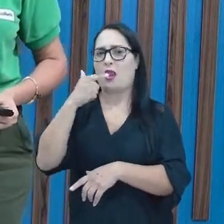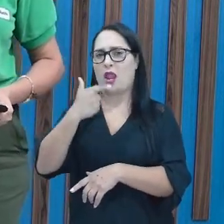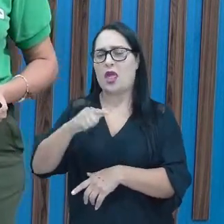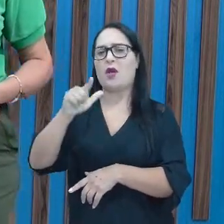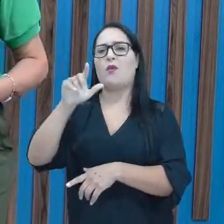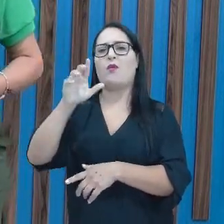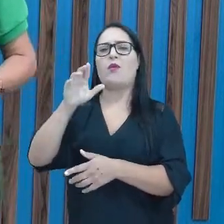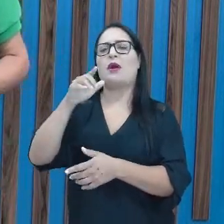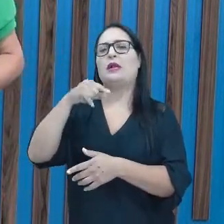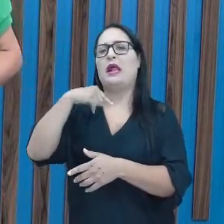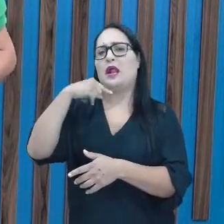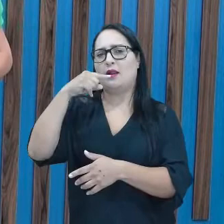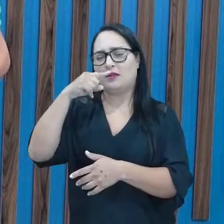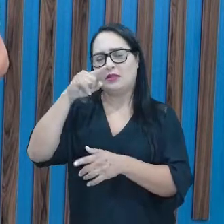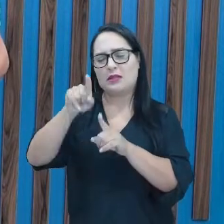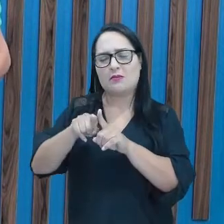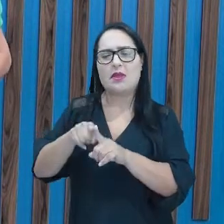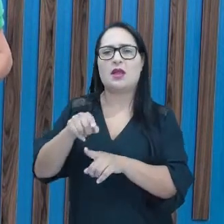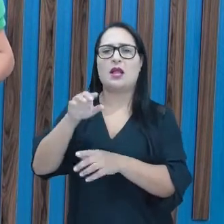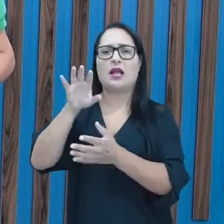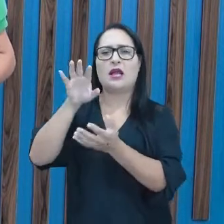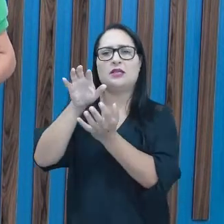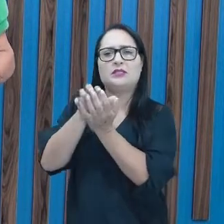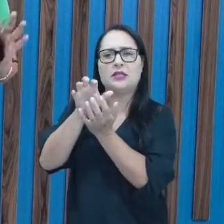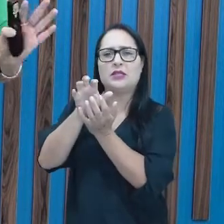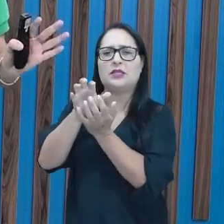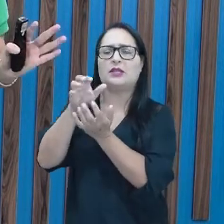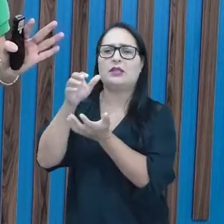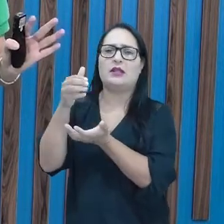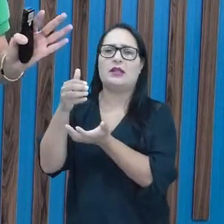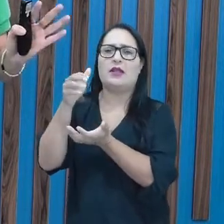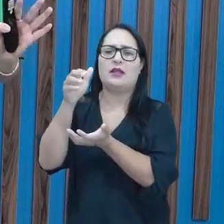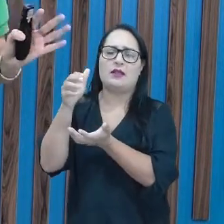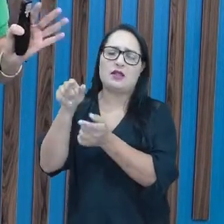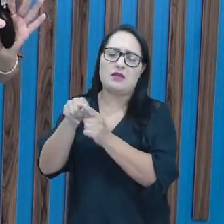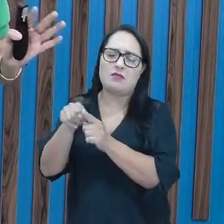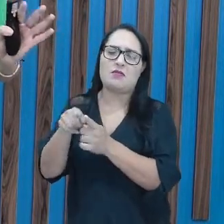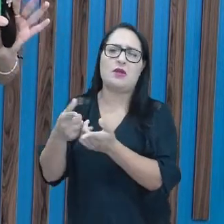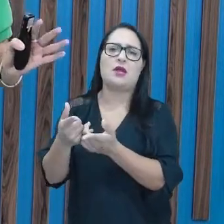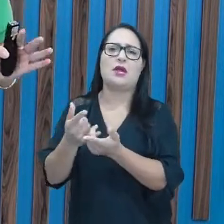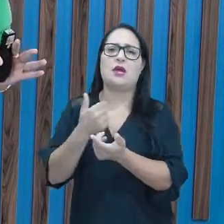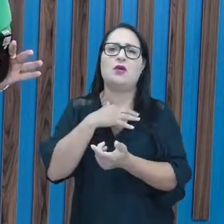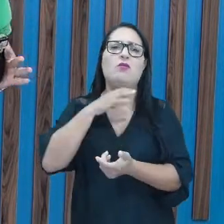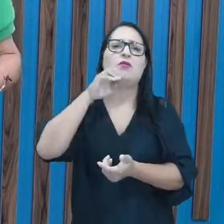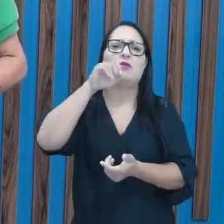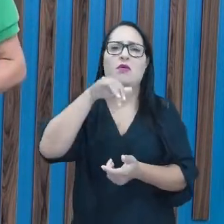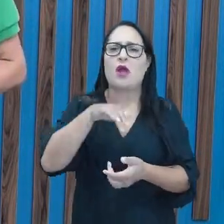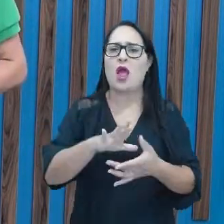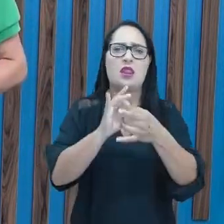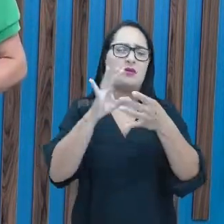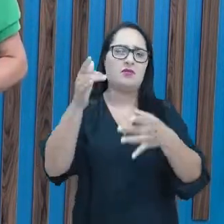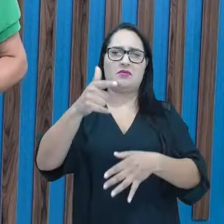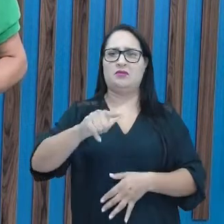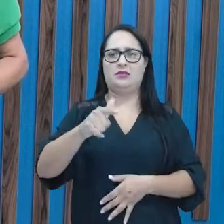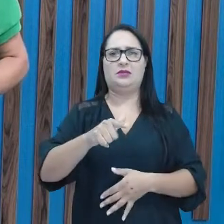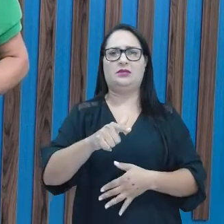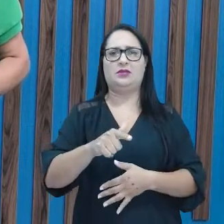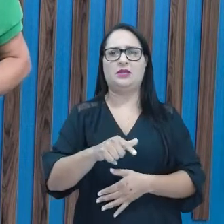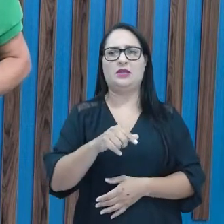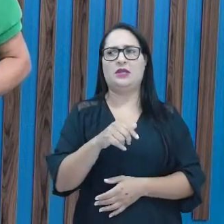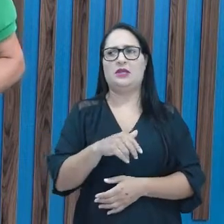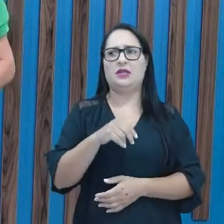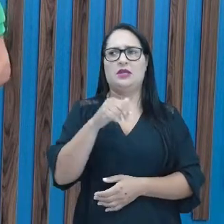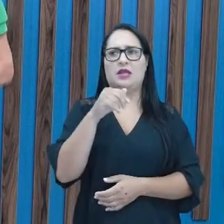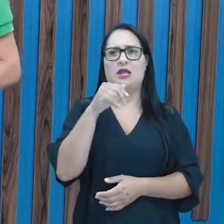também podem encostar nos lábios, não é assim? É diferente, o ar não passa livremente, N,